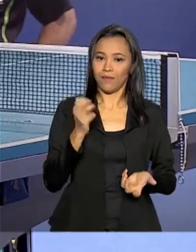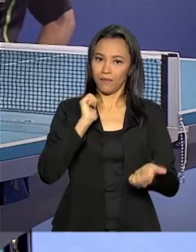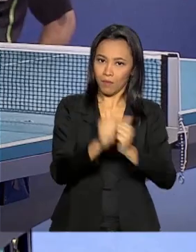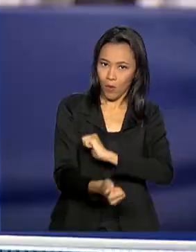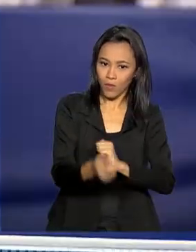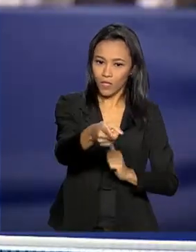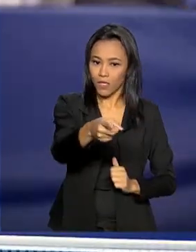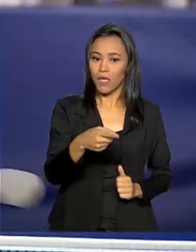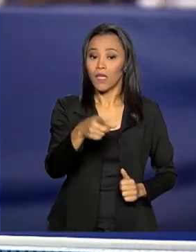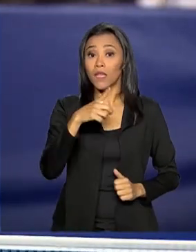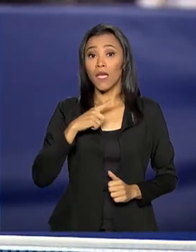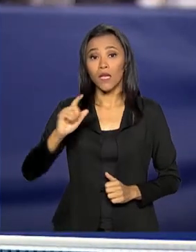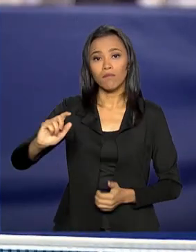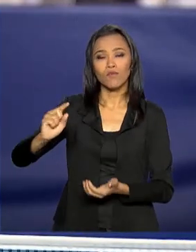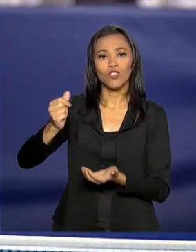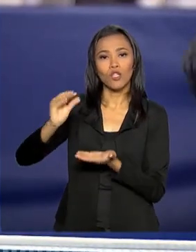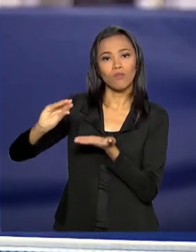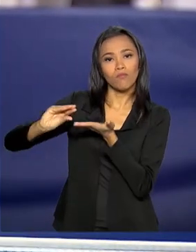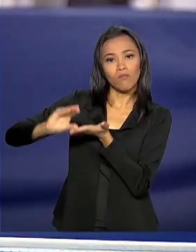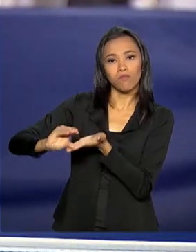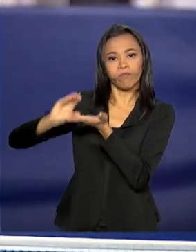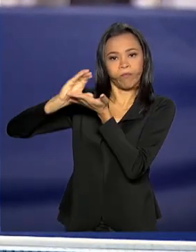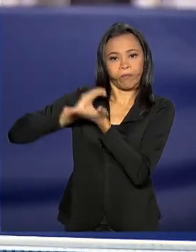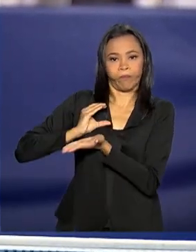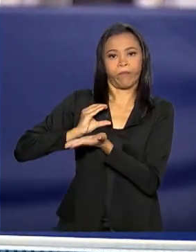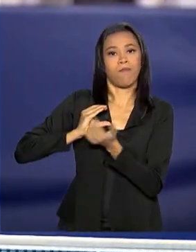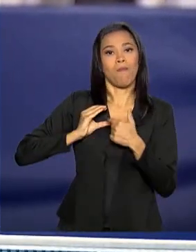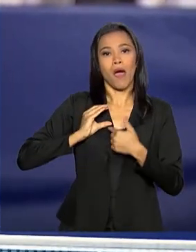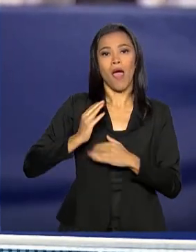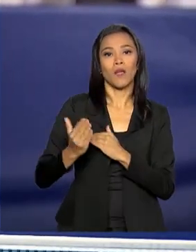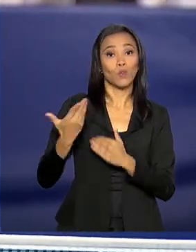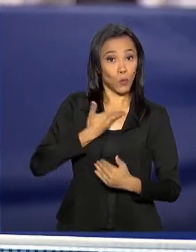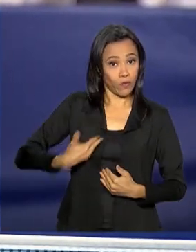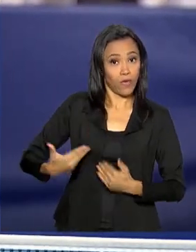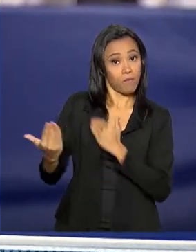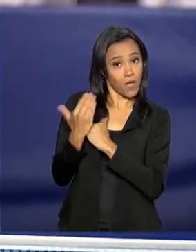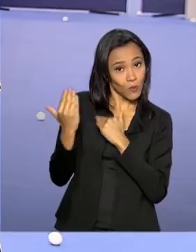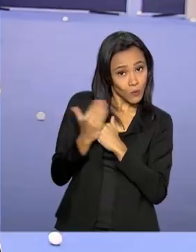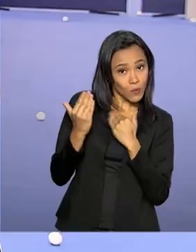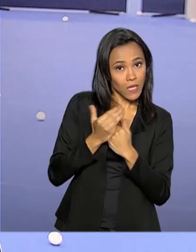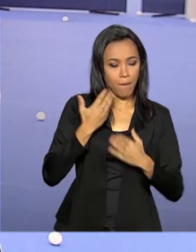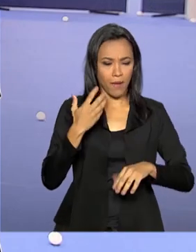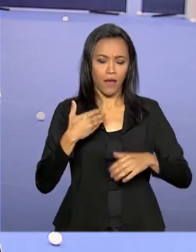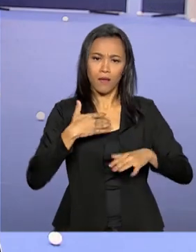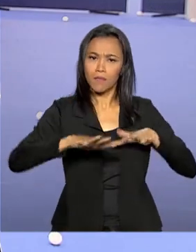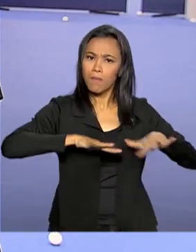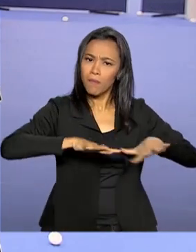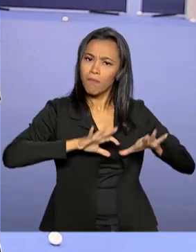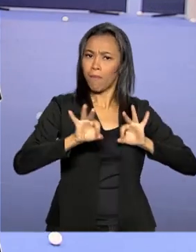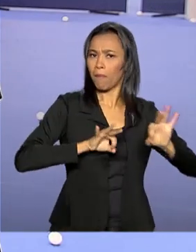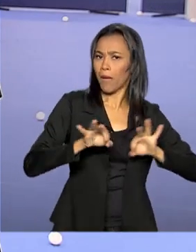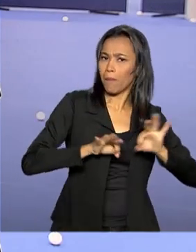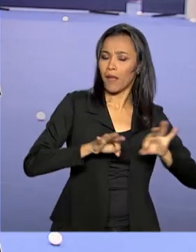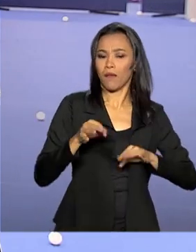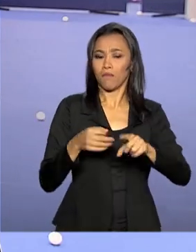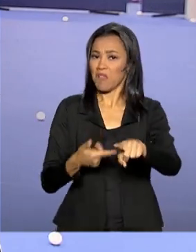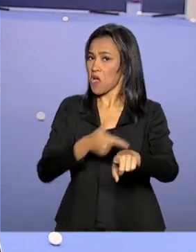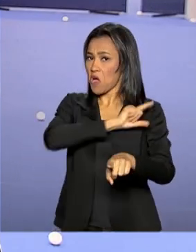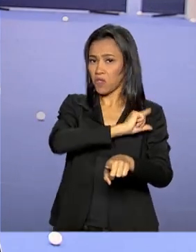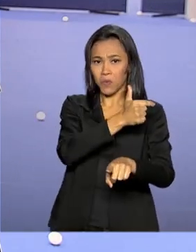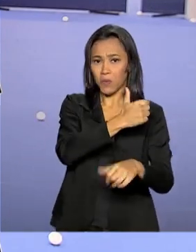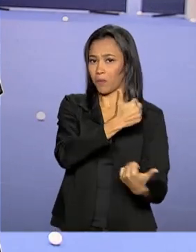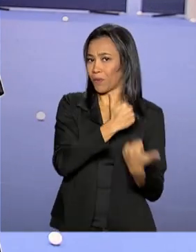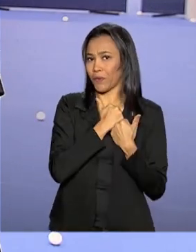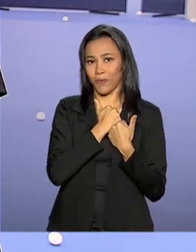Bolsa Atleta, uma ajuda mensal para poder treinar e participar de competições. A gente não tinha praticamente apoio, então